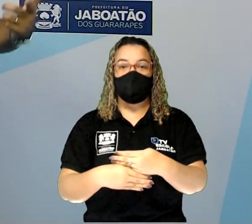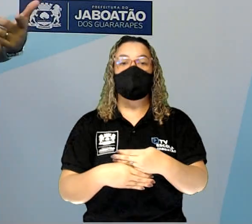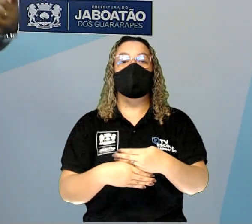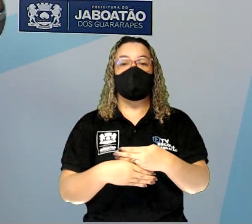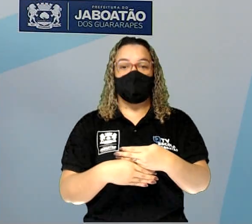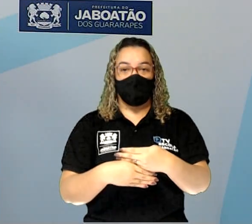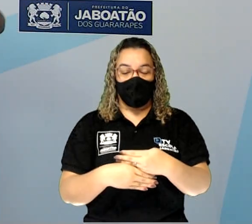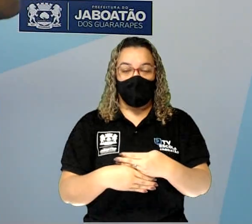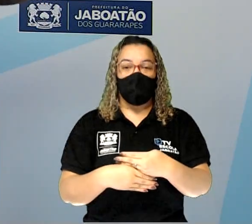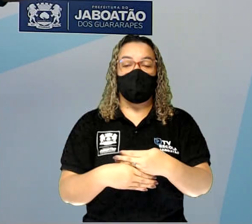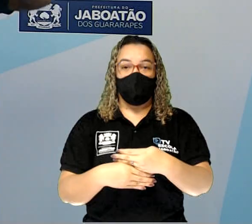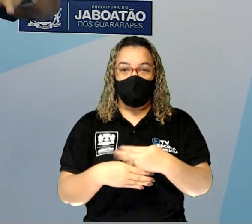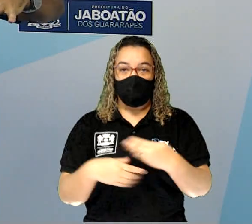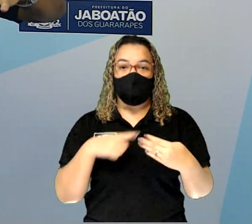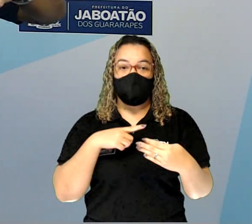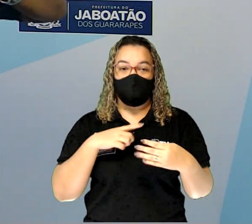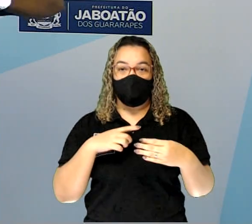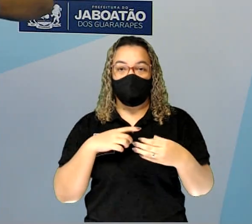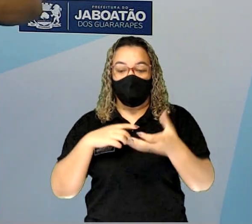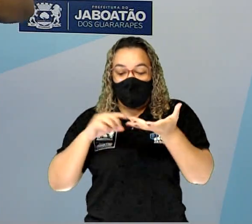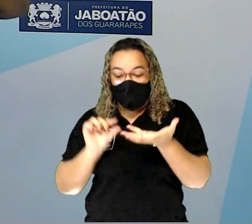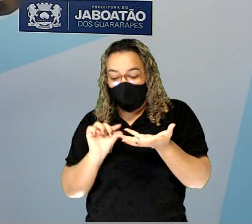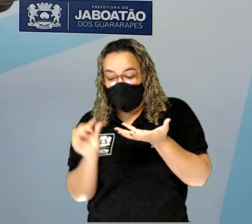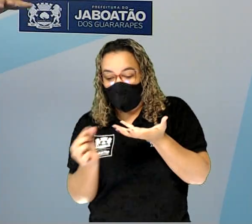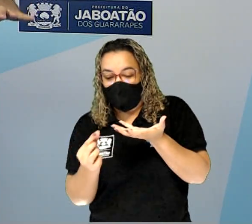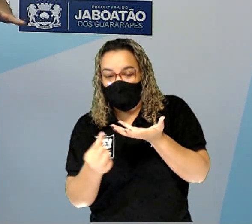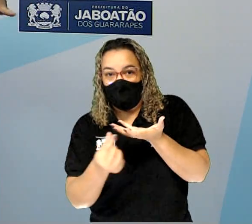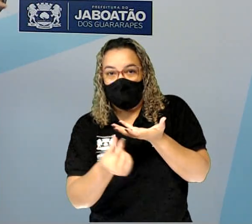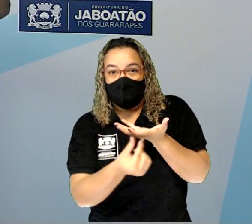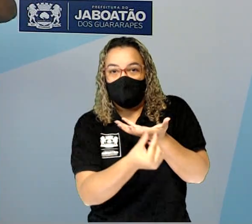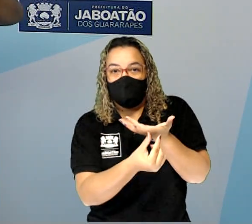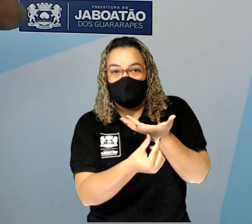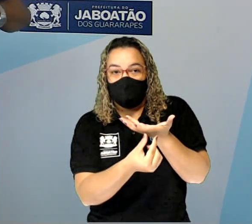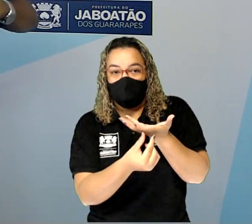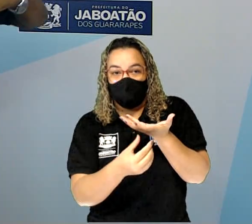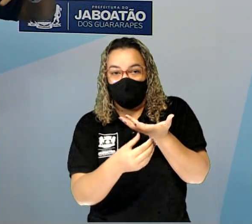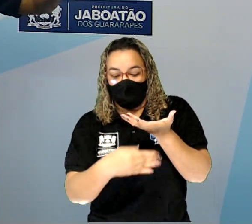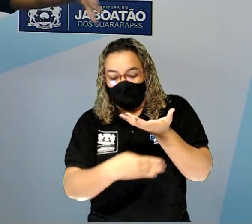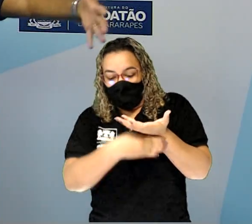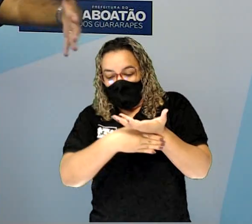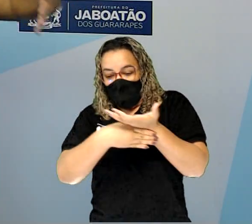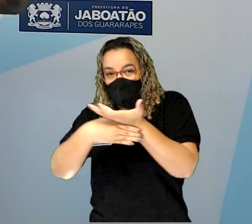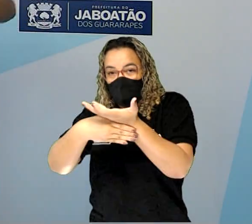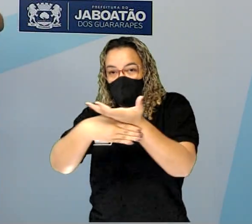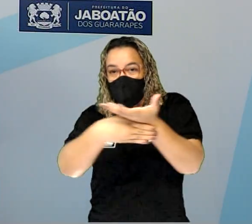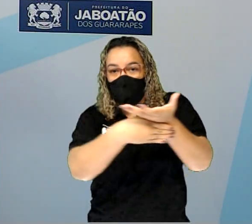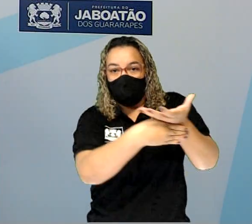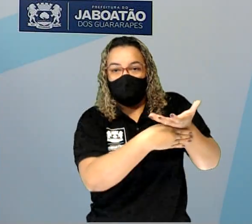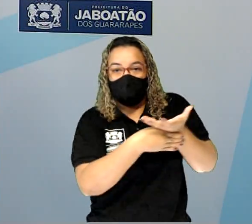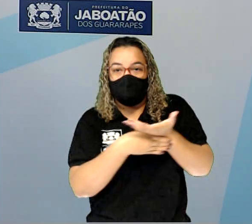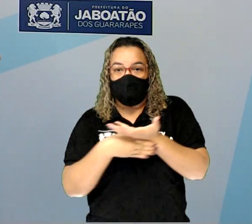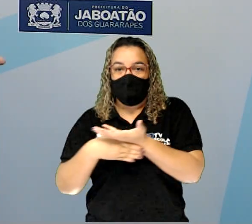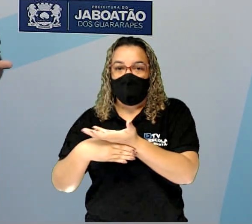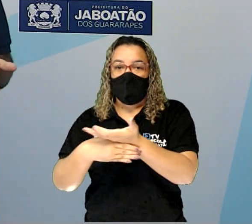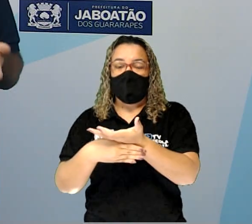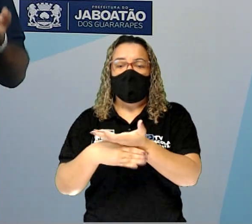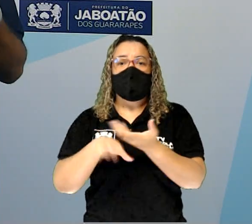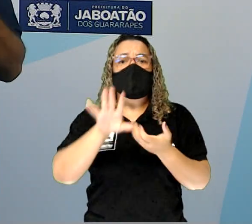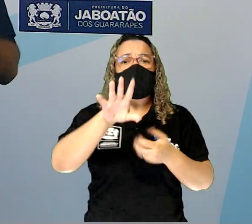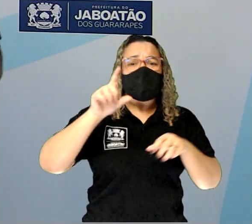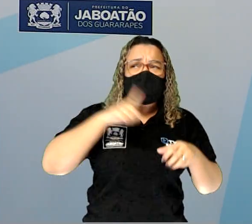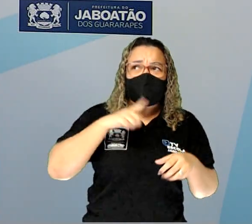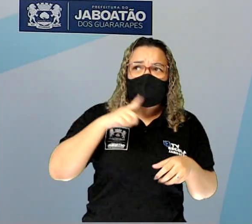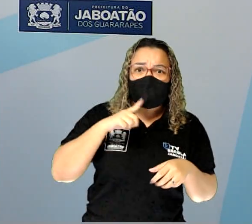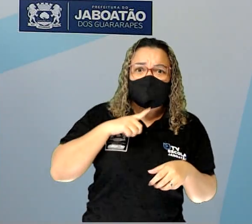quais, os continentes estão em cima, flutuando sobre ele. Então, tem hora que esses